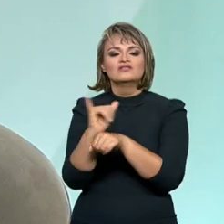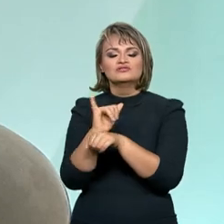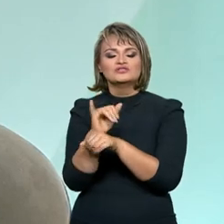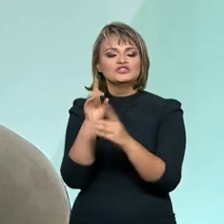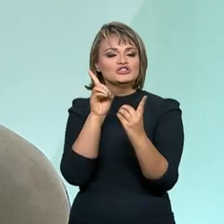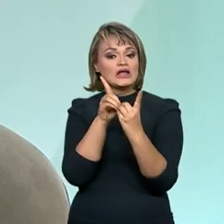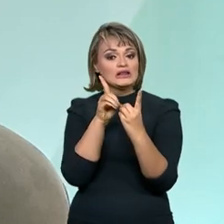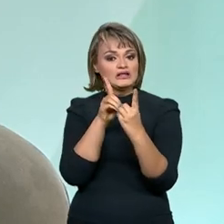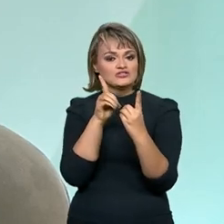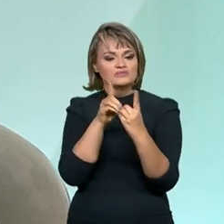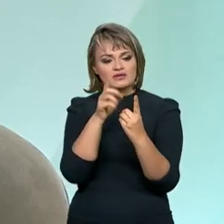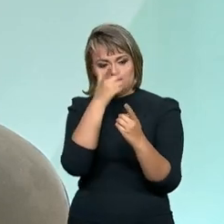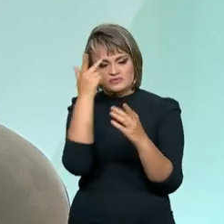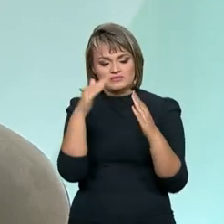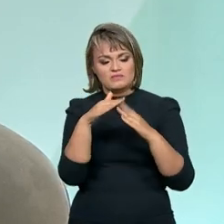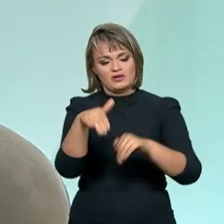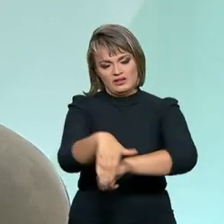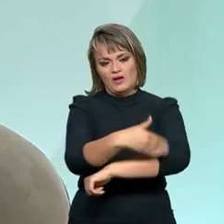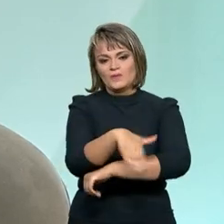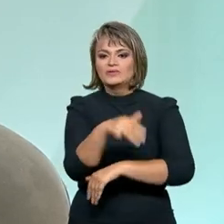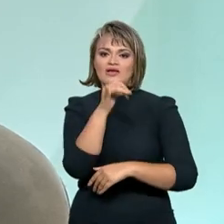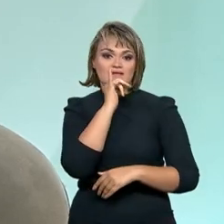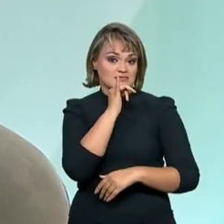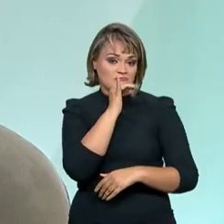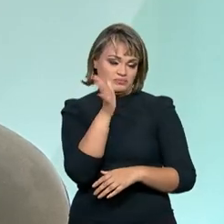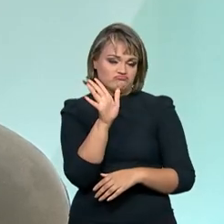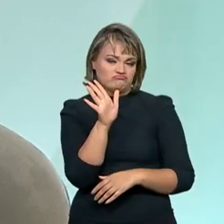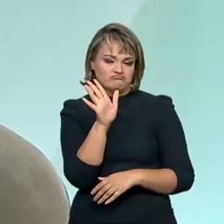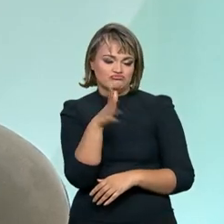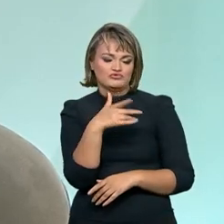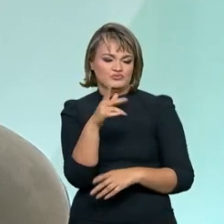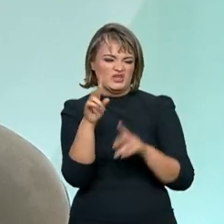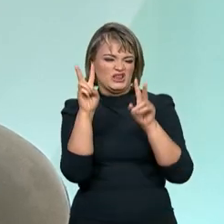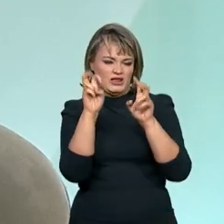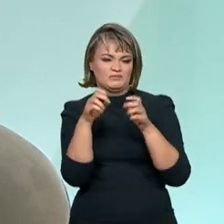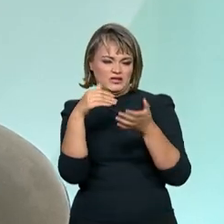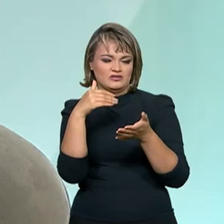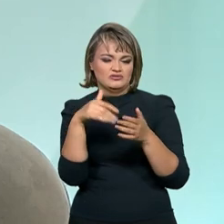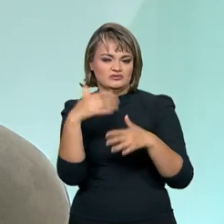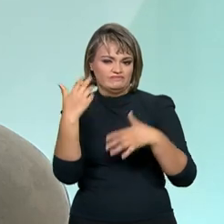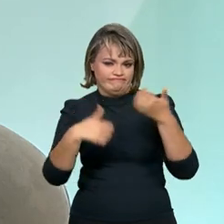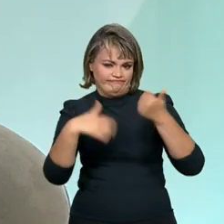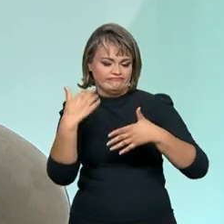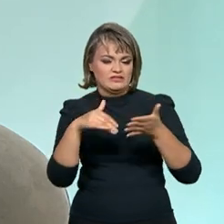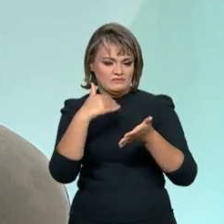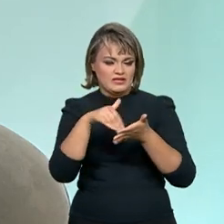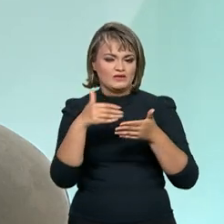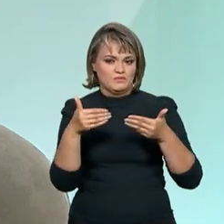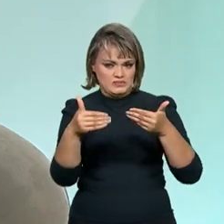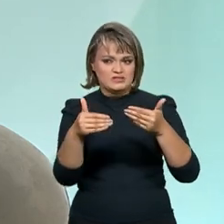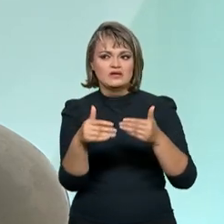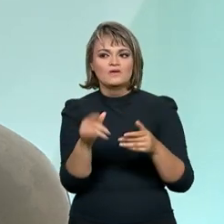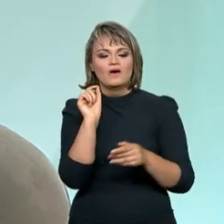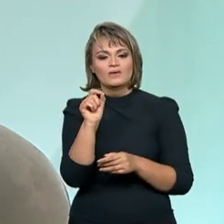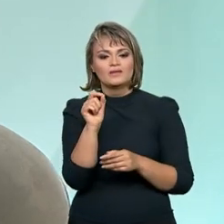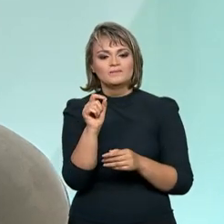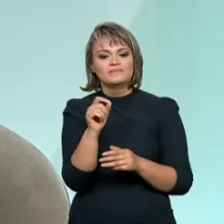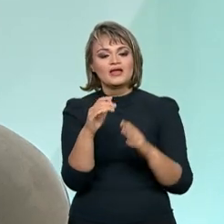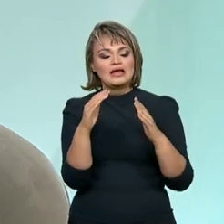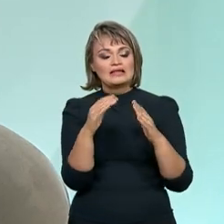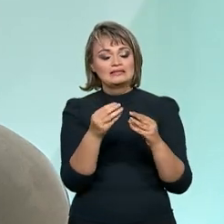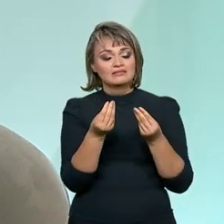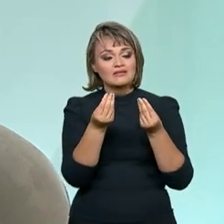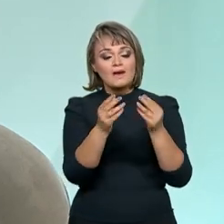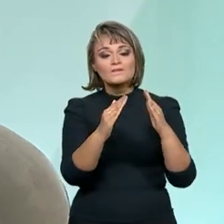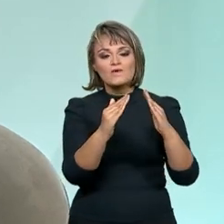atendimento da população de rua. Vou te dar um exemplo, que é uma das pautas que nós temos prioritárias dentro do nosso ministério, que é a moradia para